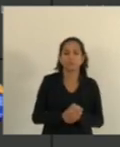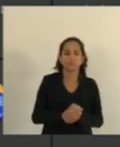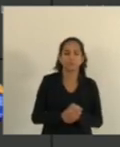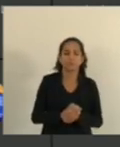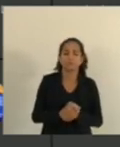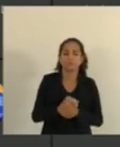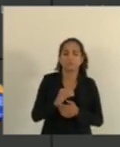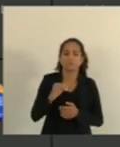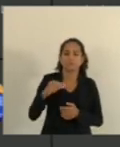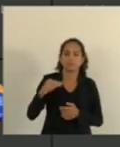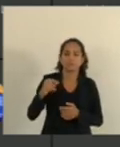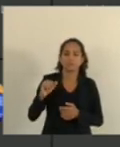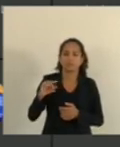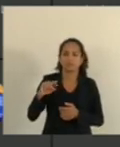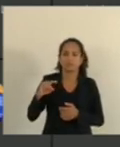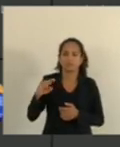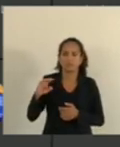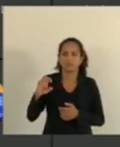Marcelo Sancho Deputado Doutor Rafael